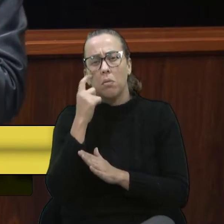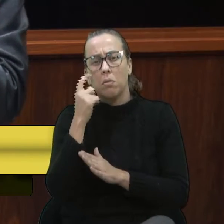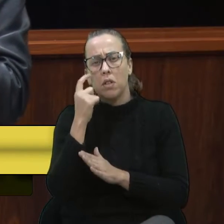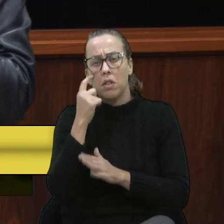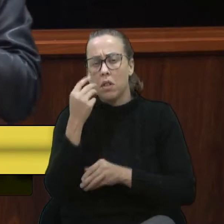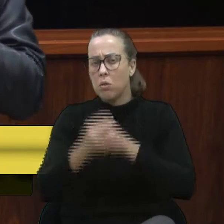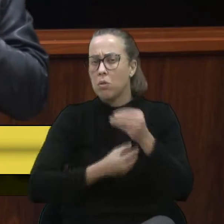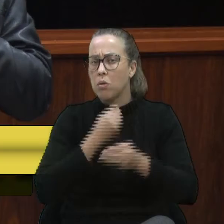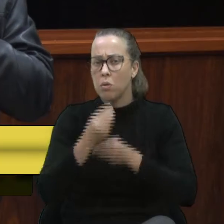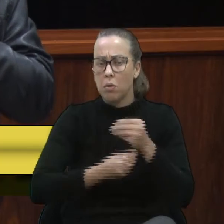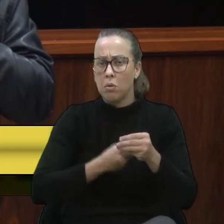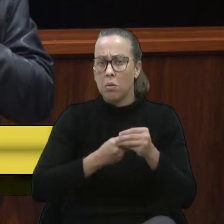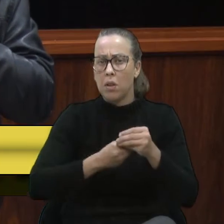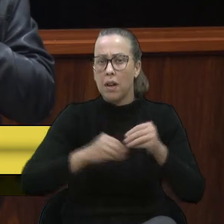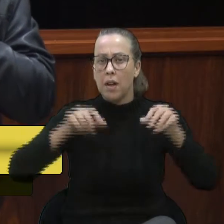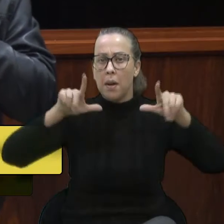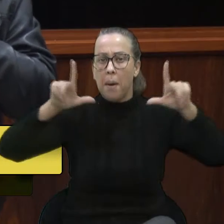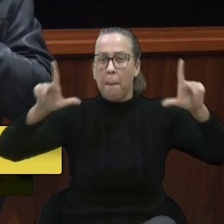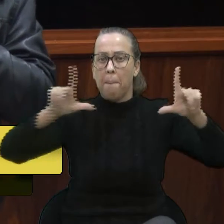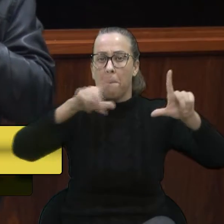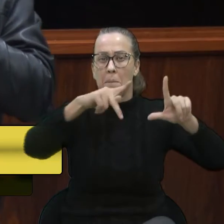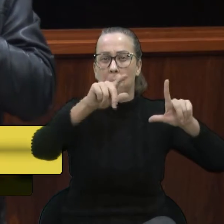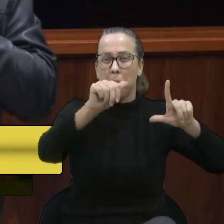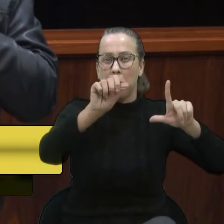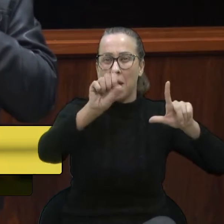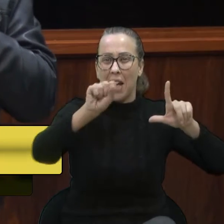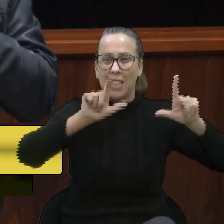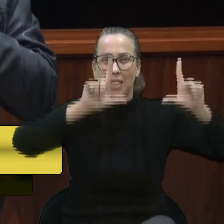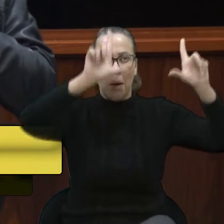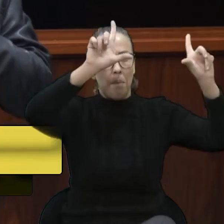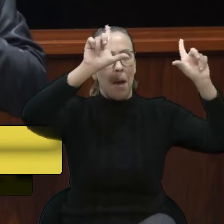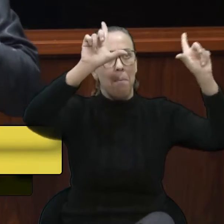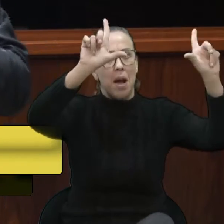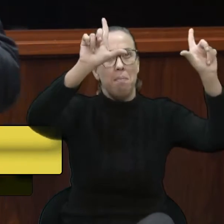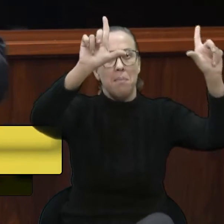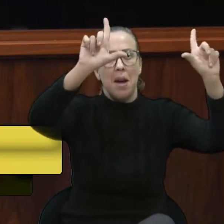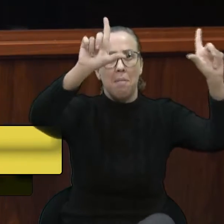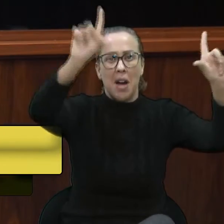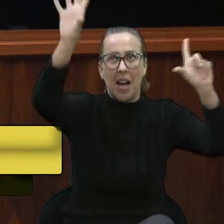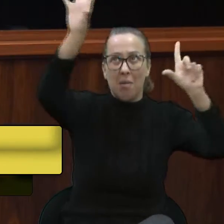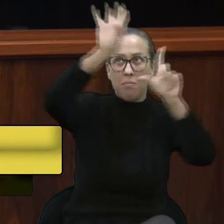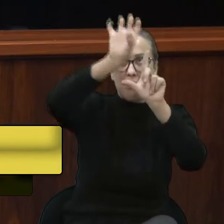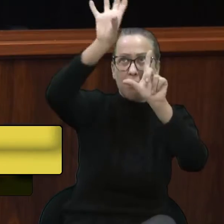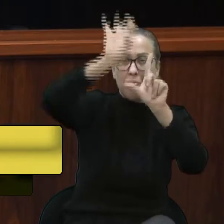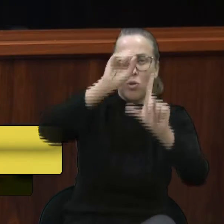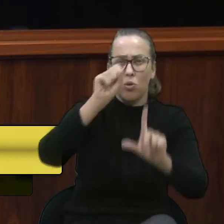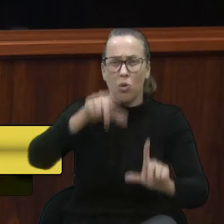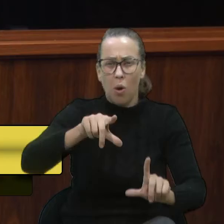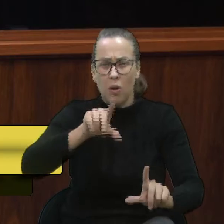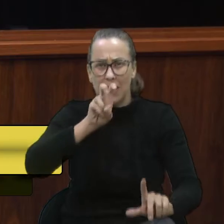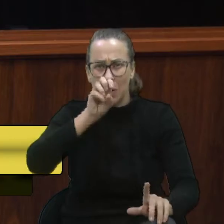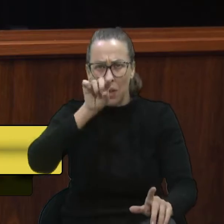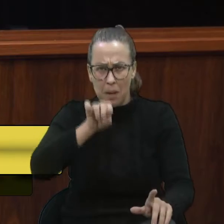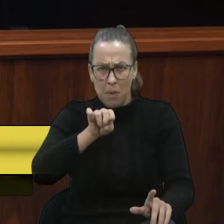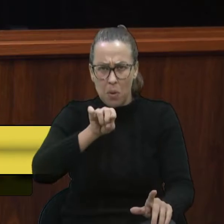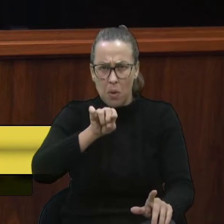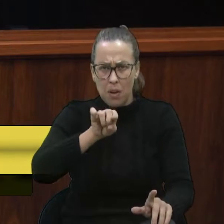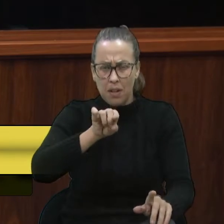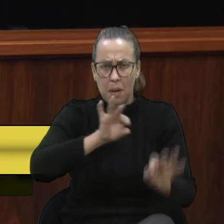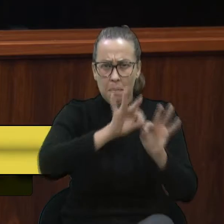colocar placas naqueles 50 mil metros quadrados da Maesa?